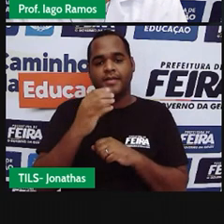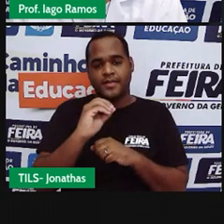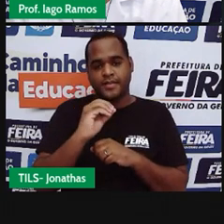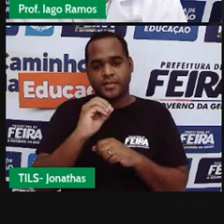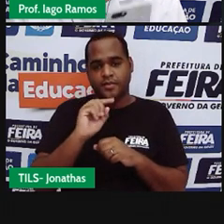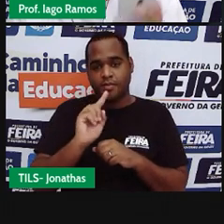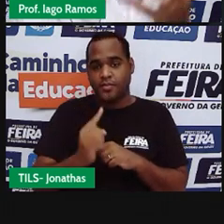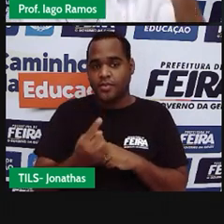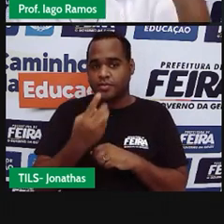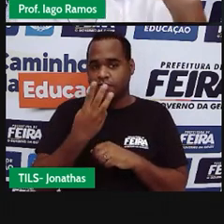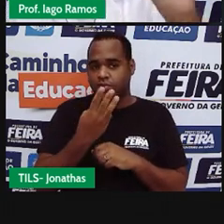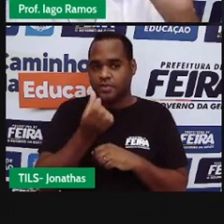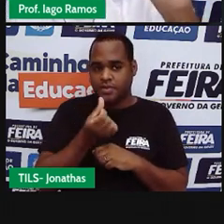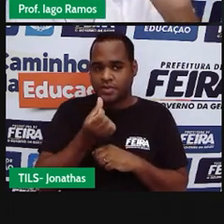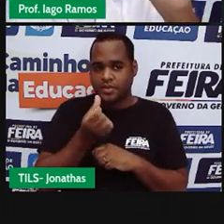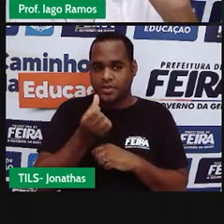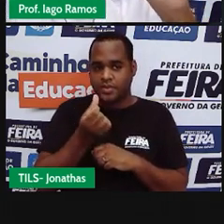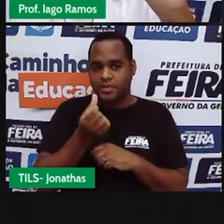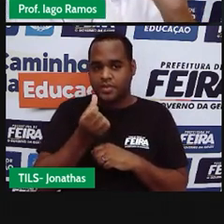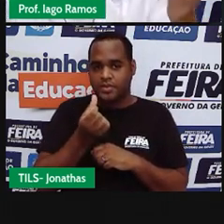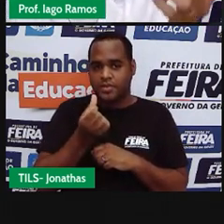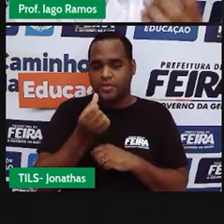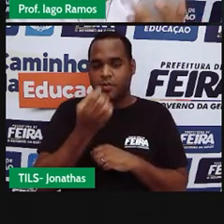40,36, ó.